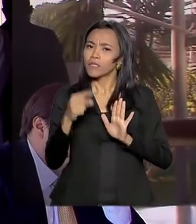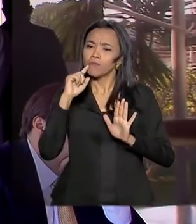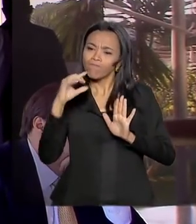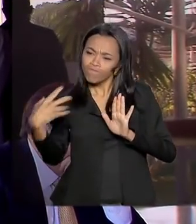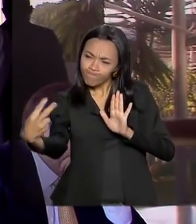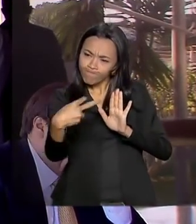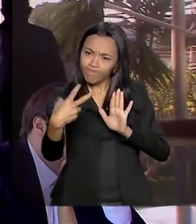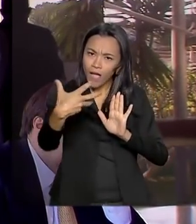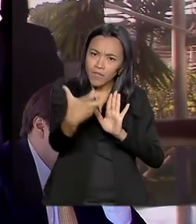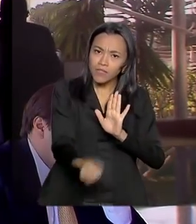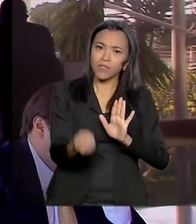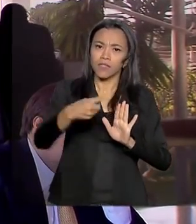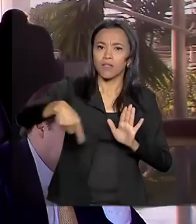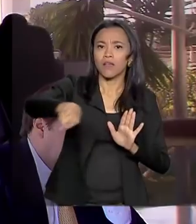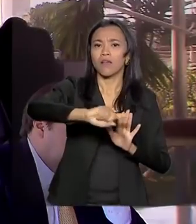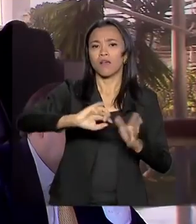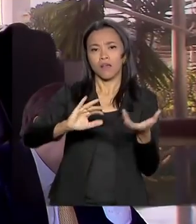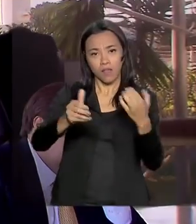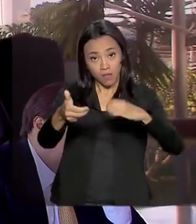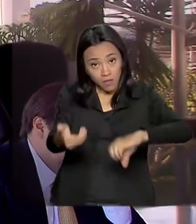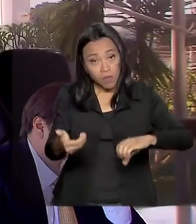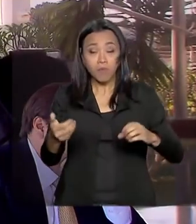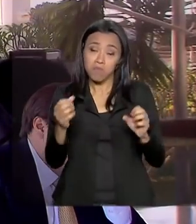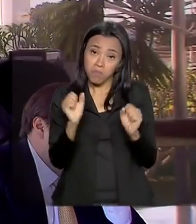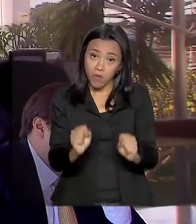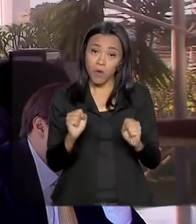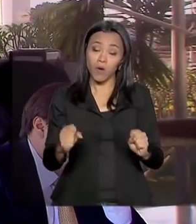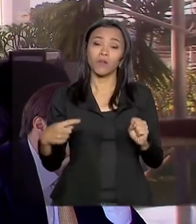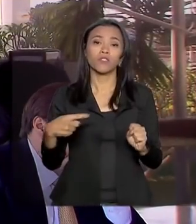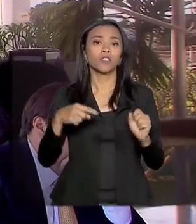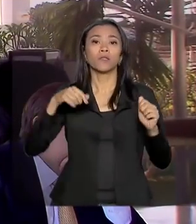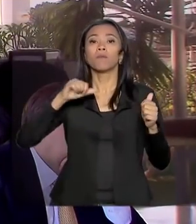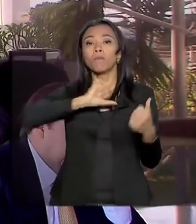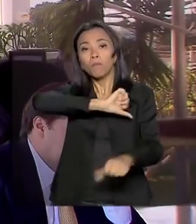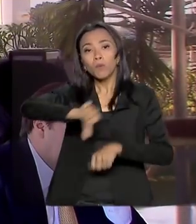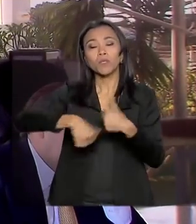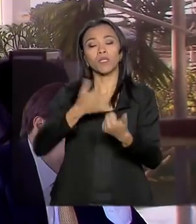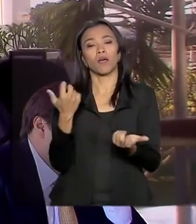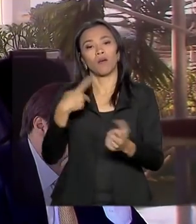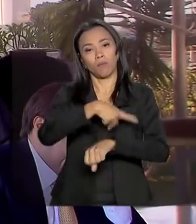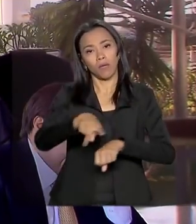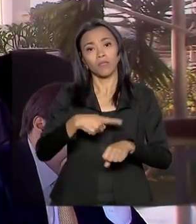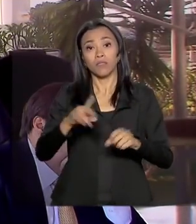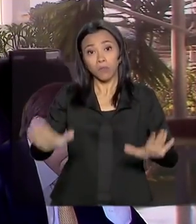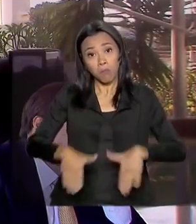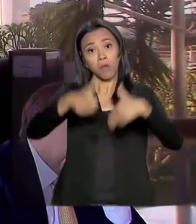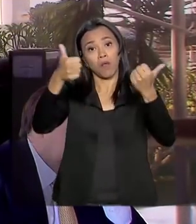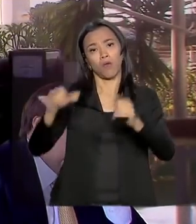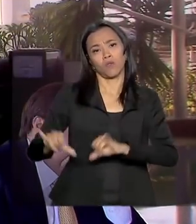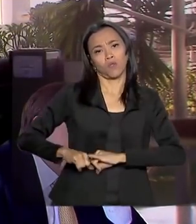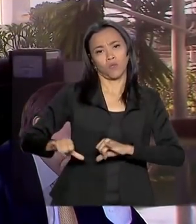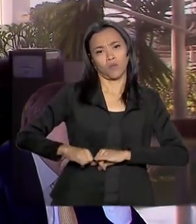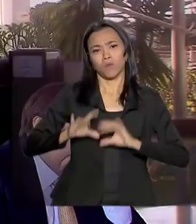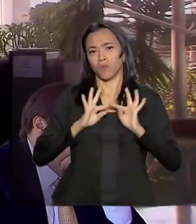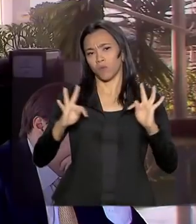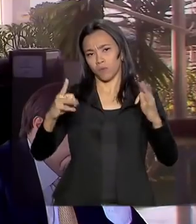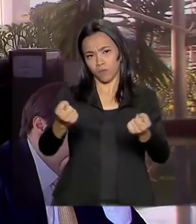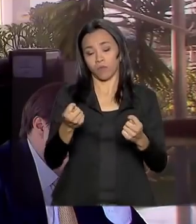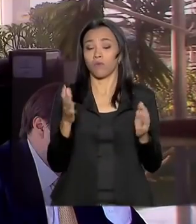acolhimento do Parlamento Brasileiro, poderão se transformar em realidade e minorar o sofrimento de todo mundo. Mas a grande realidade,